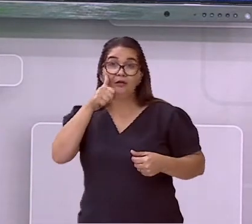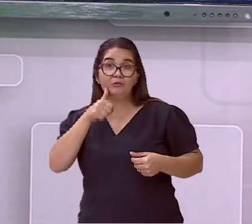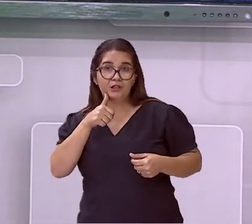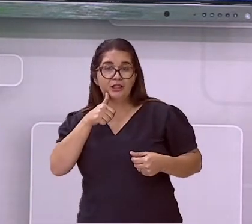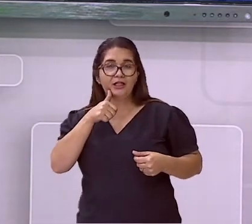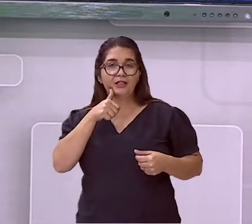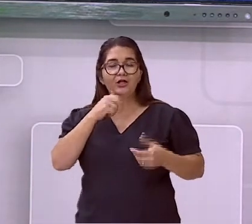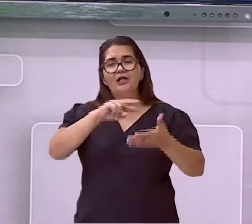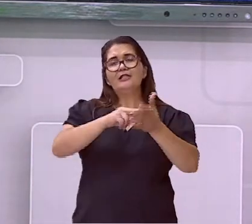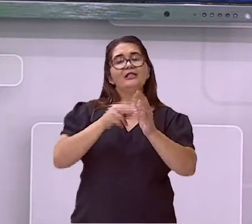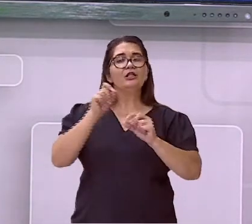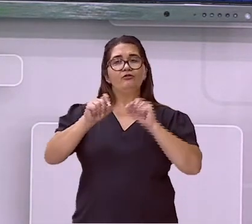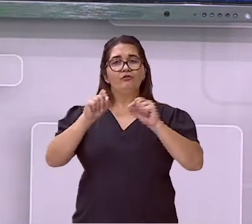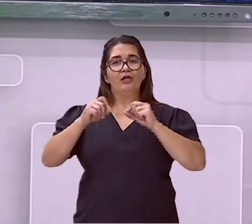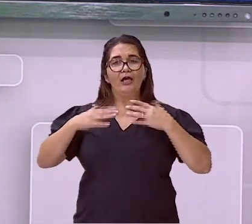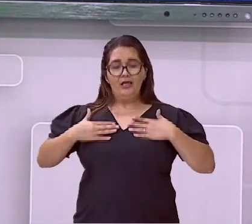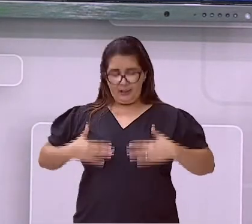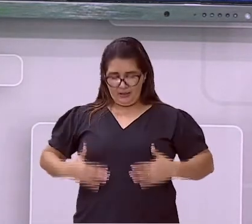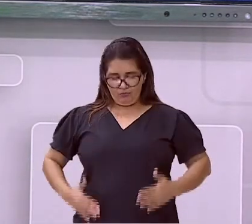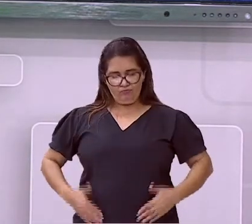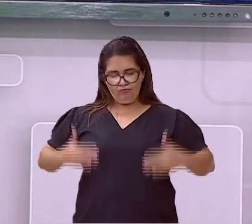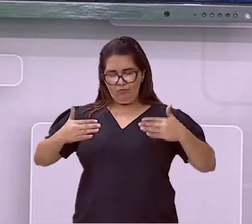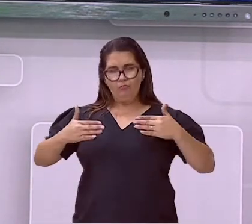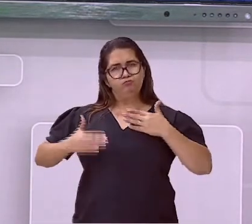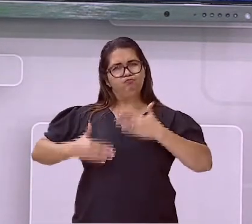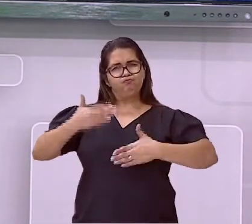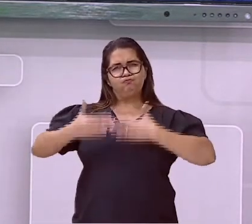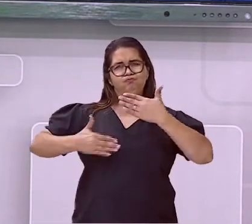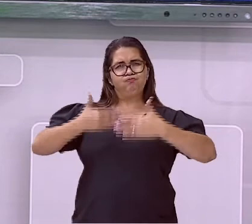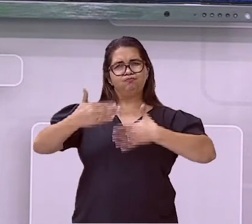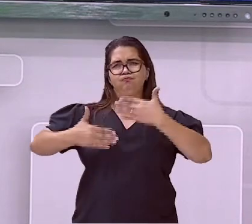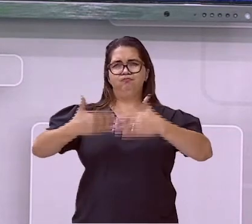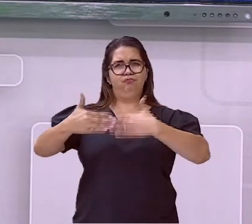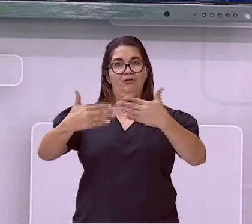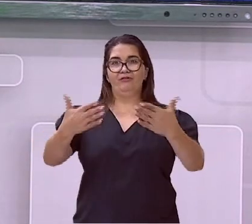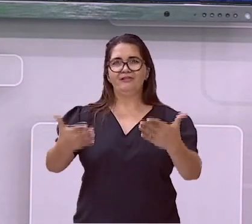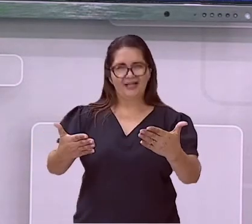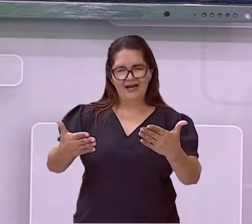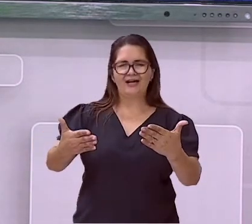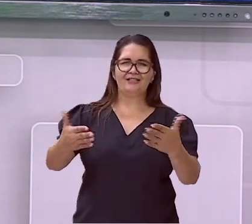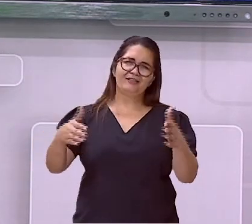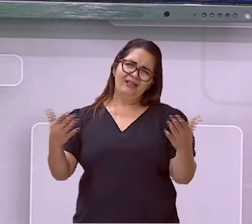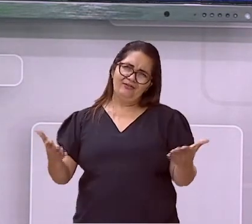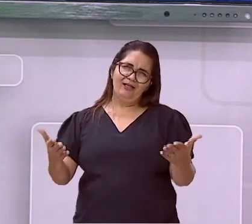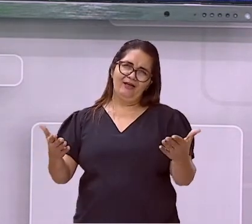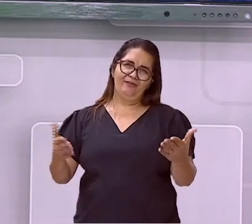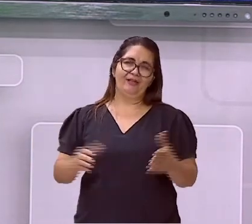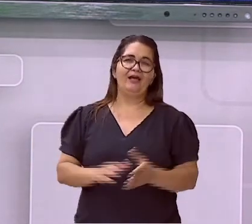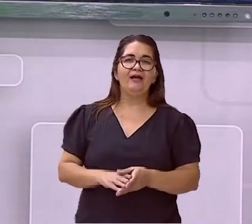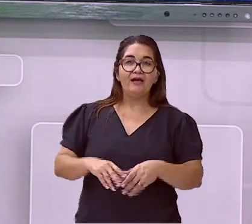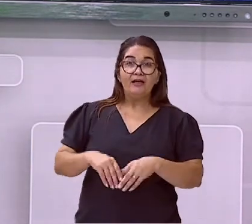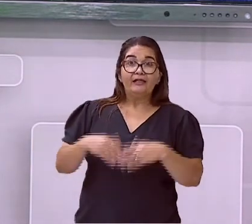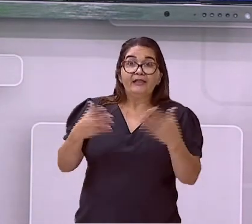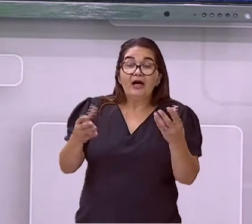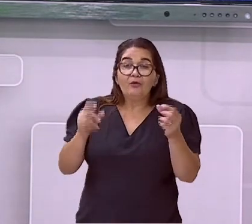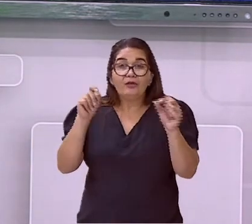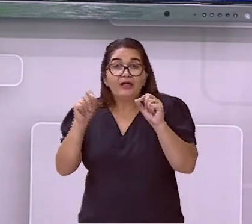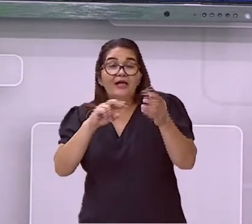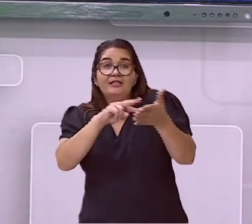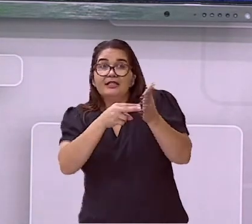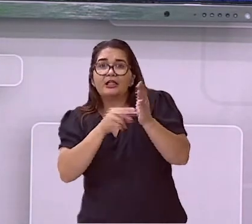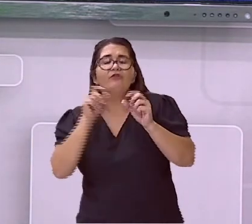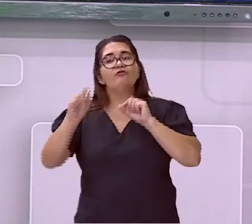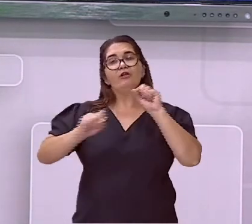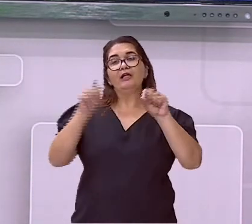puberdade. Então, daí, adolecer, que é amadurecer, crescer, se transformar.